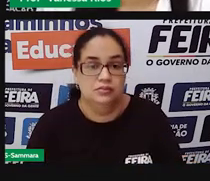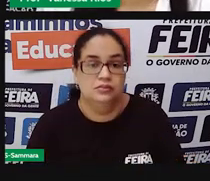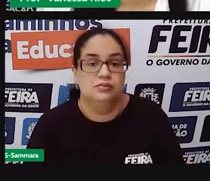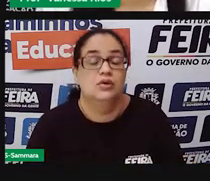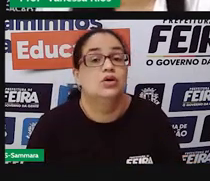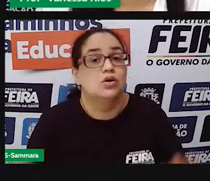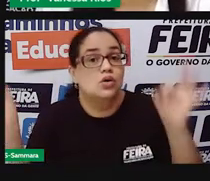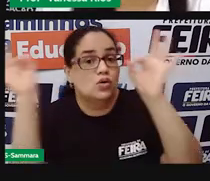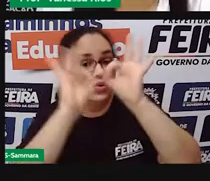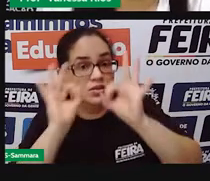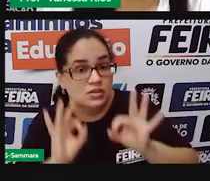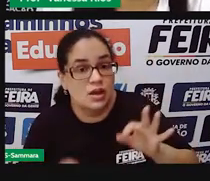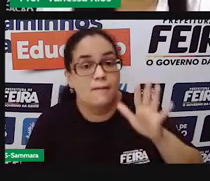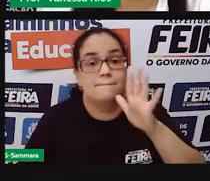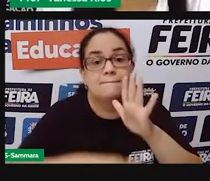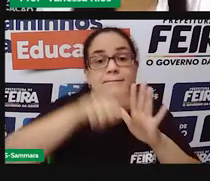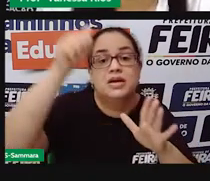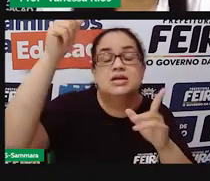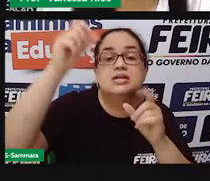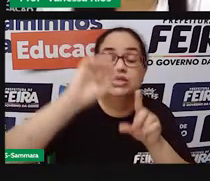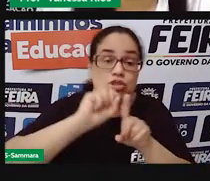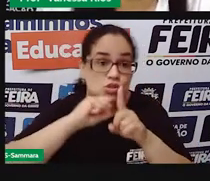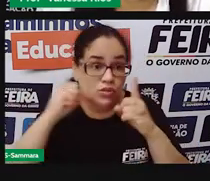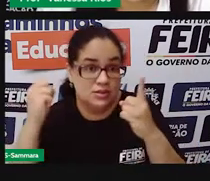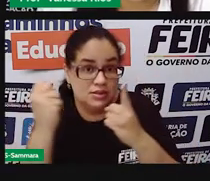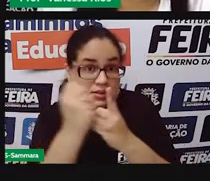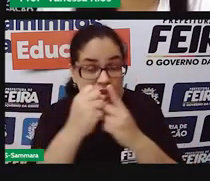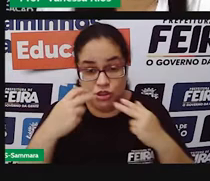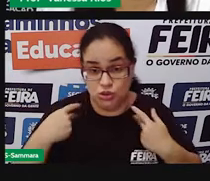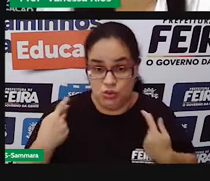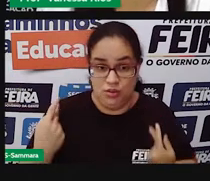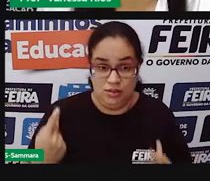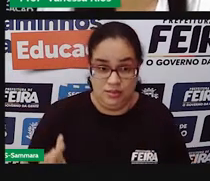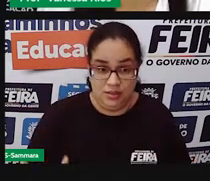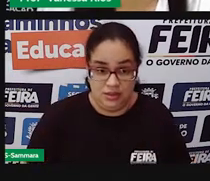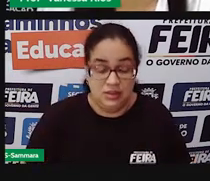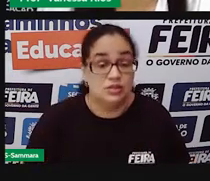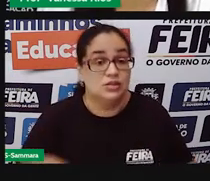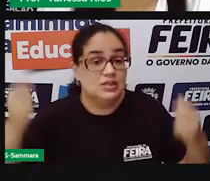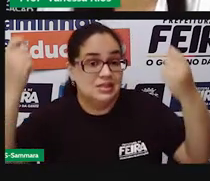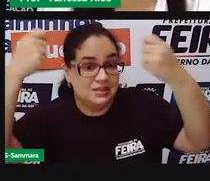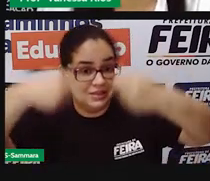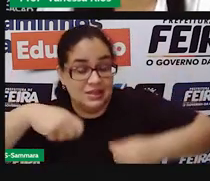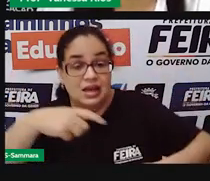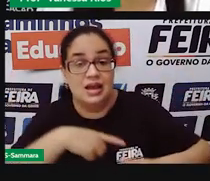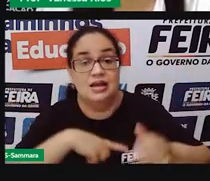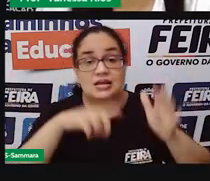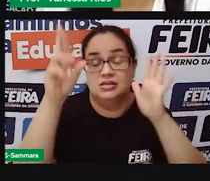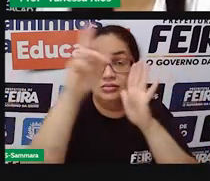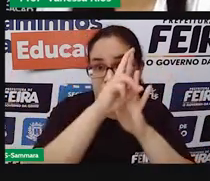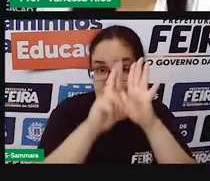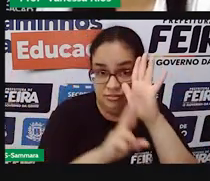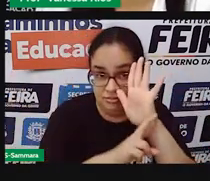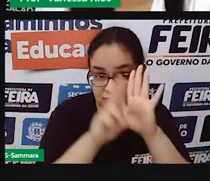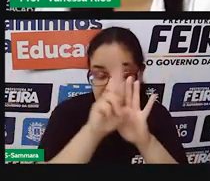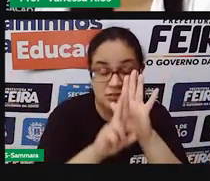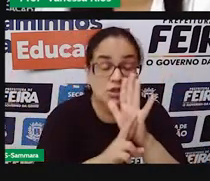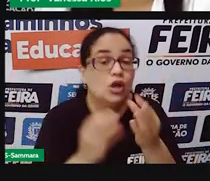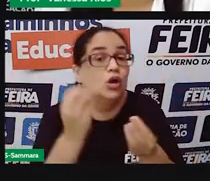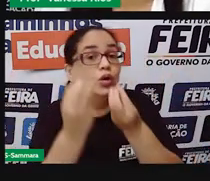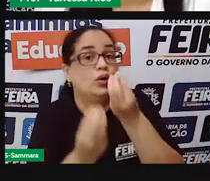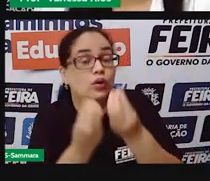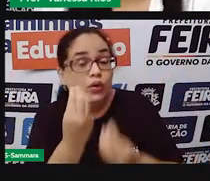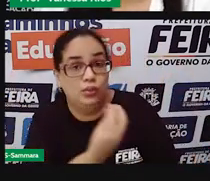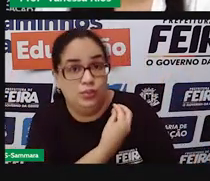Com a organização das primeiras sociedades humanas, houve a necessidade de criar regras e normas de